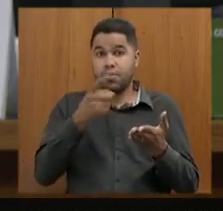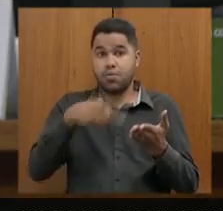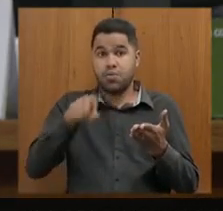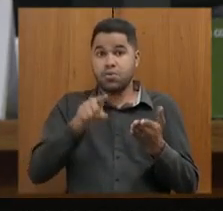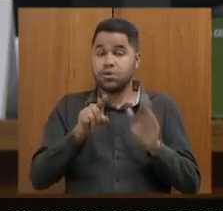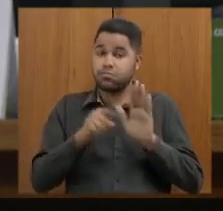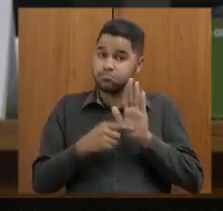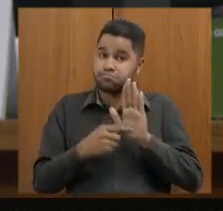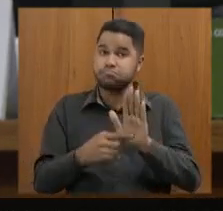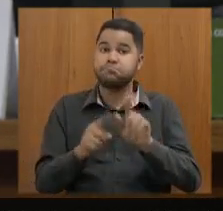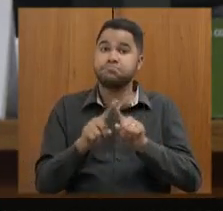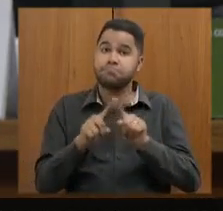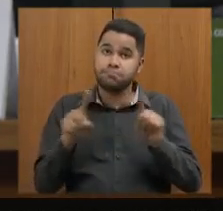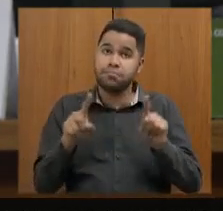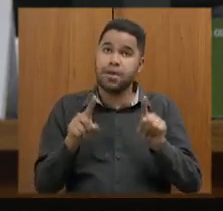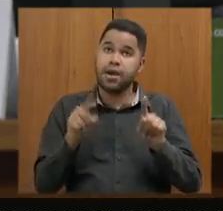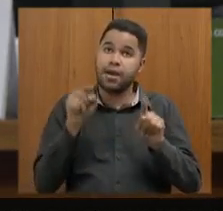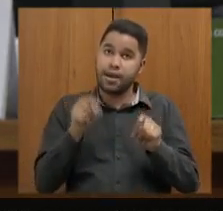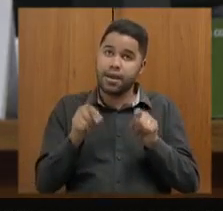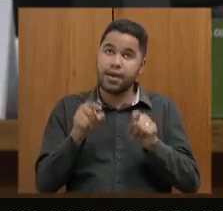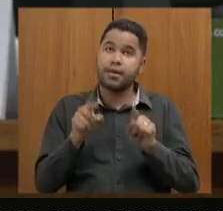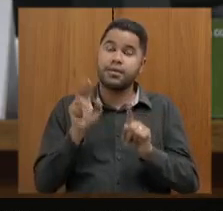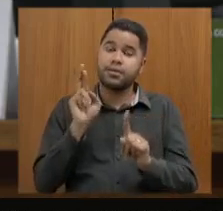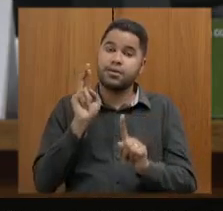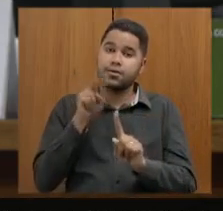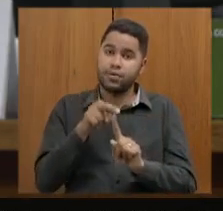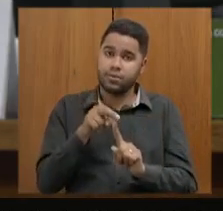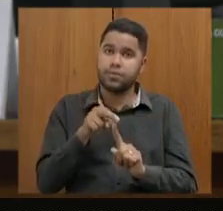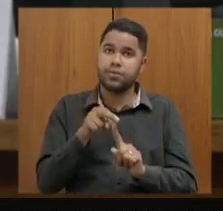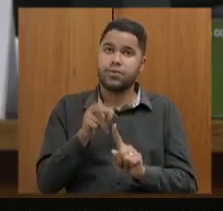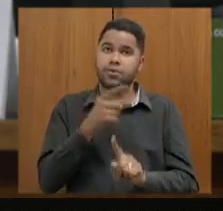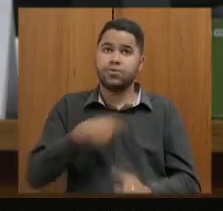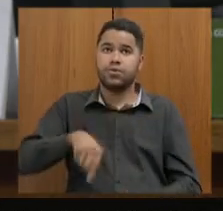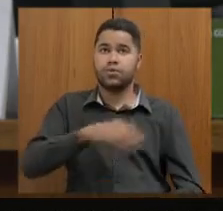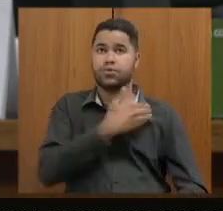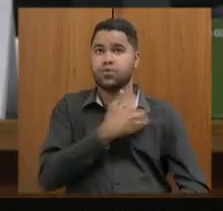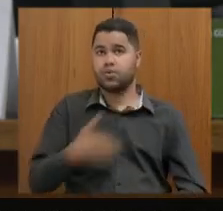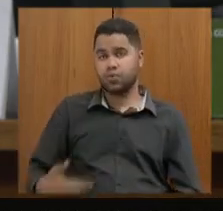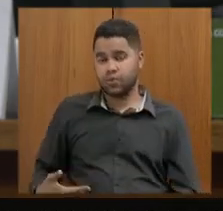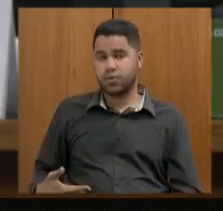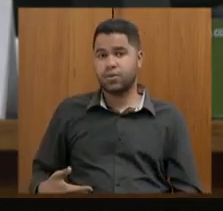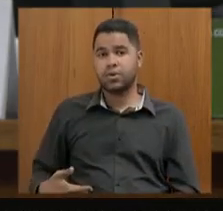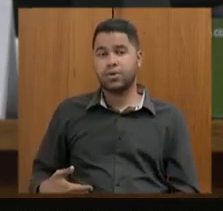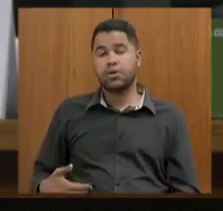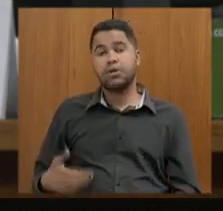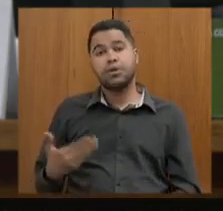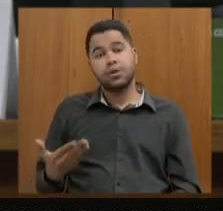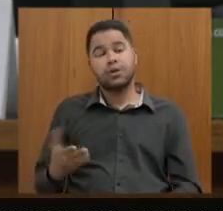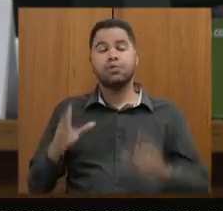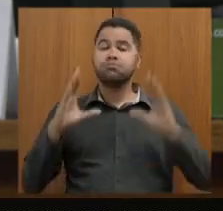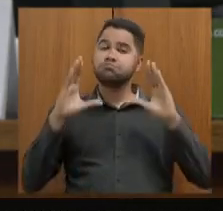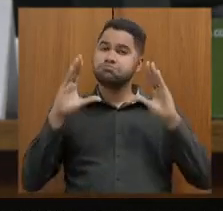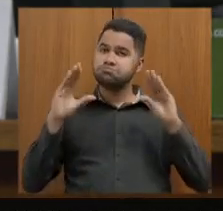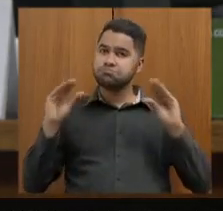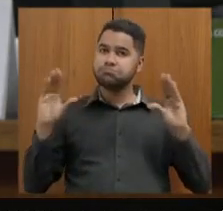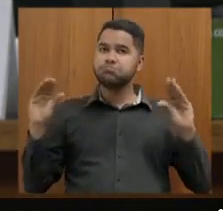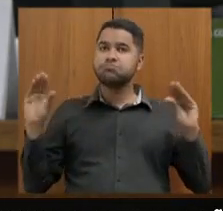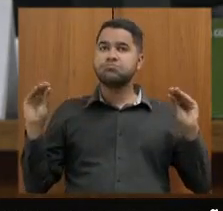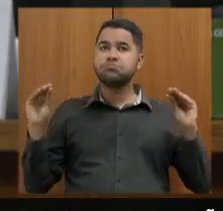referiu, mas acredito que tenha sido essa referência do nosso governador. E eu tenho bastante tranquilidade, de